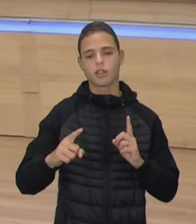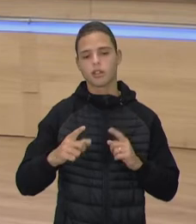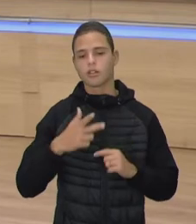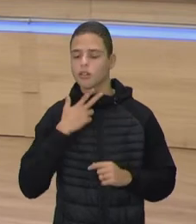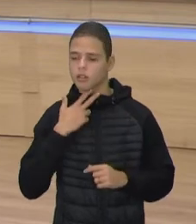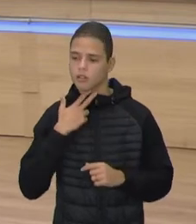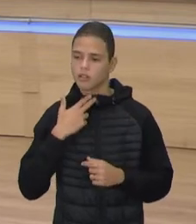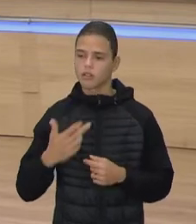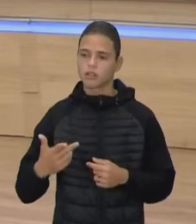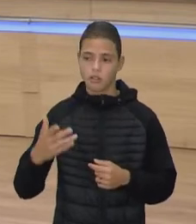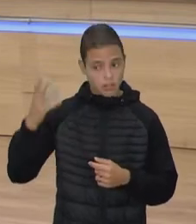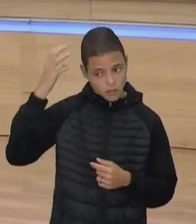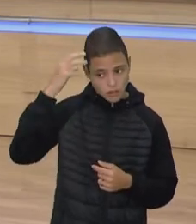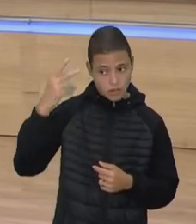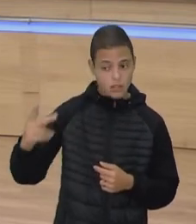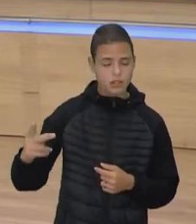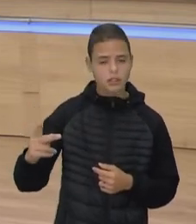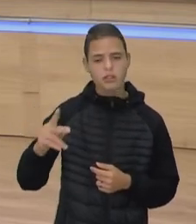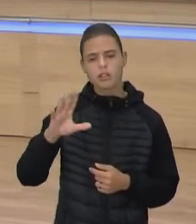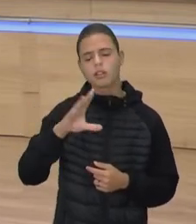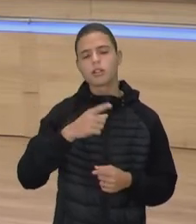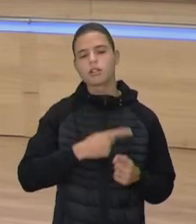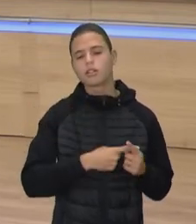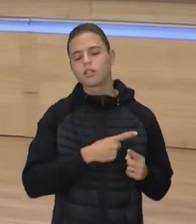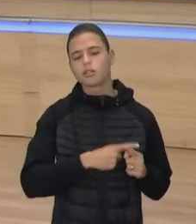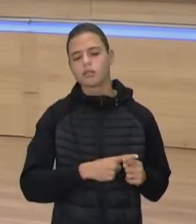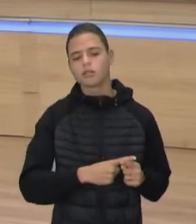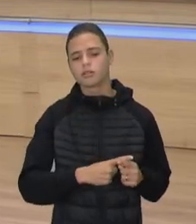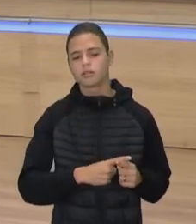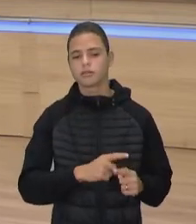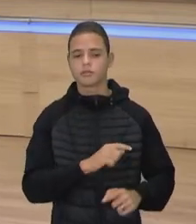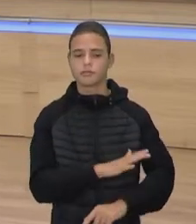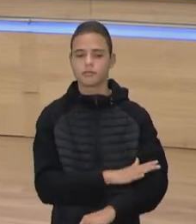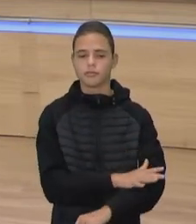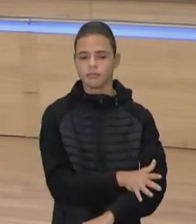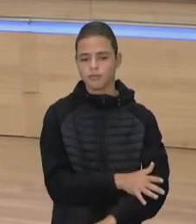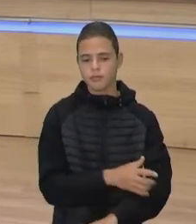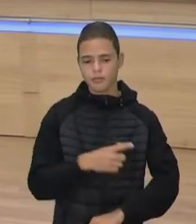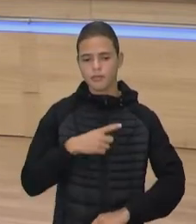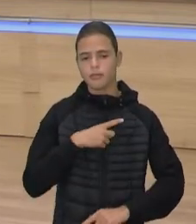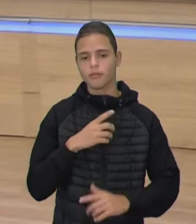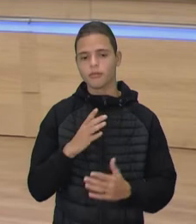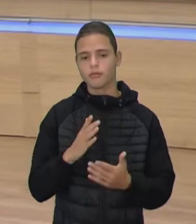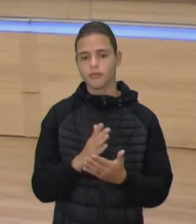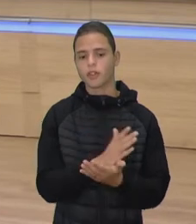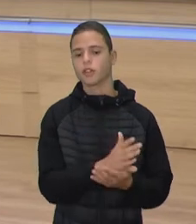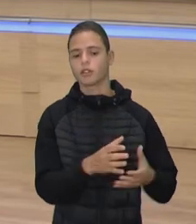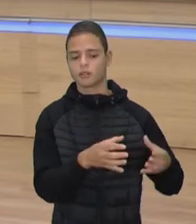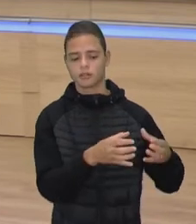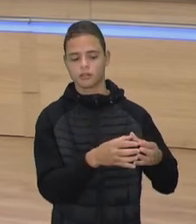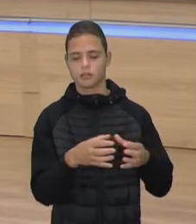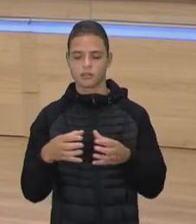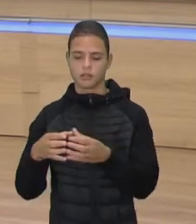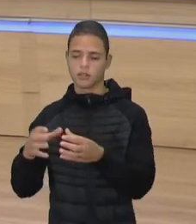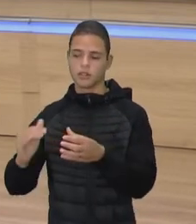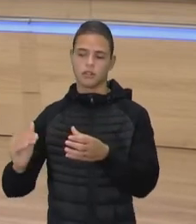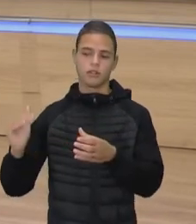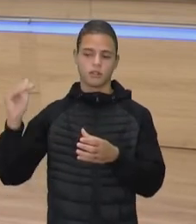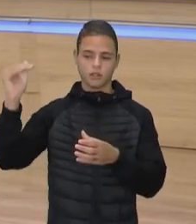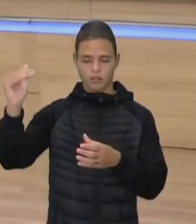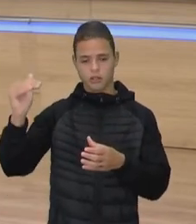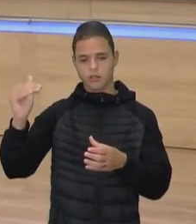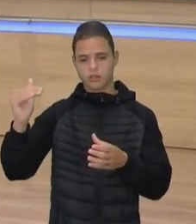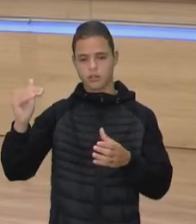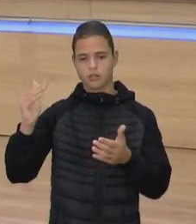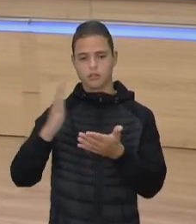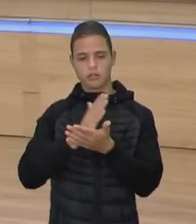responsabilizadas. Mas por que o racismo, ele concede privilégios a alguns grupos, a algumas pessoas e